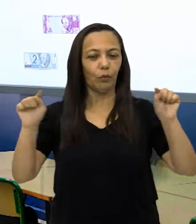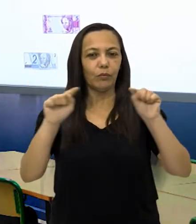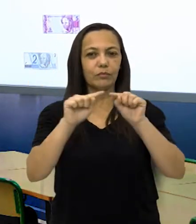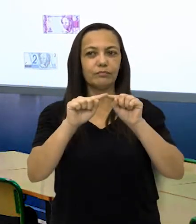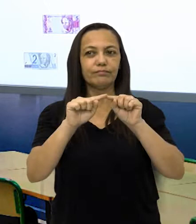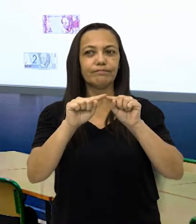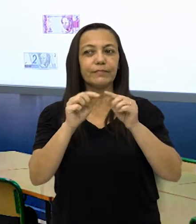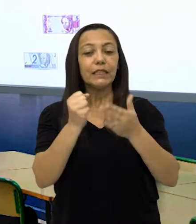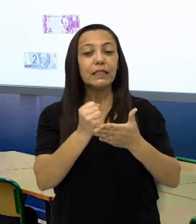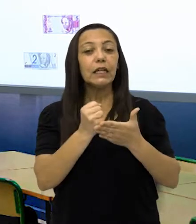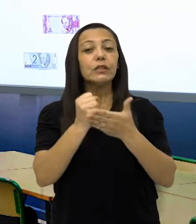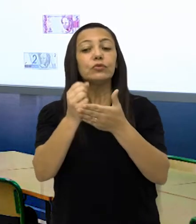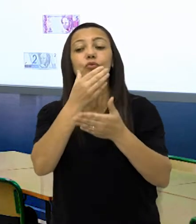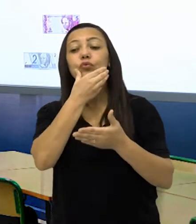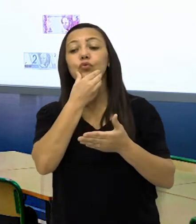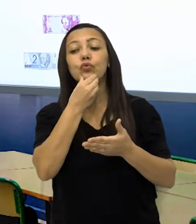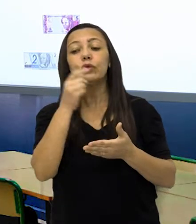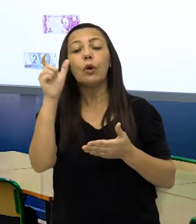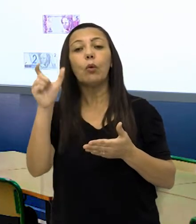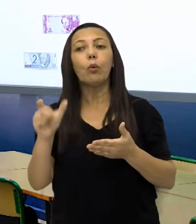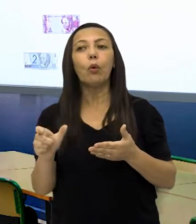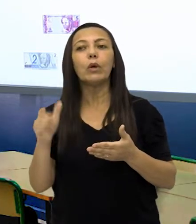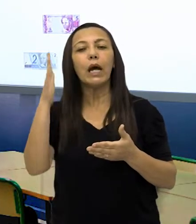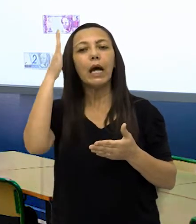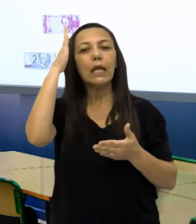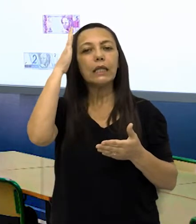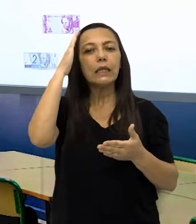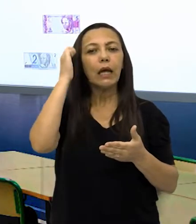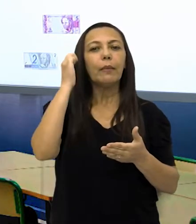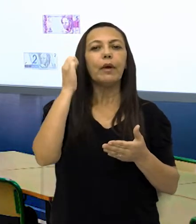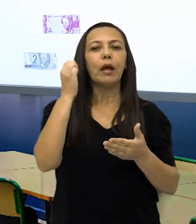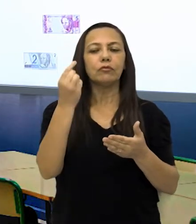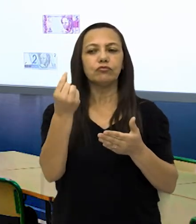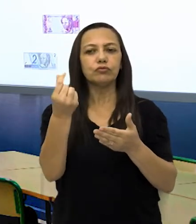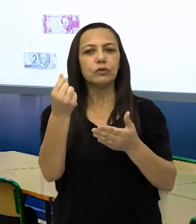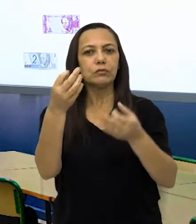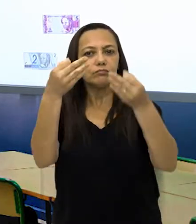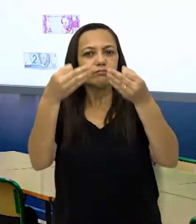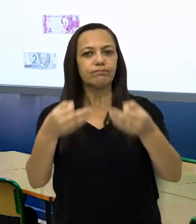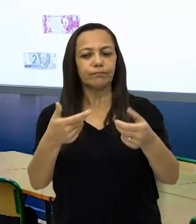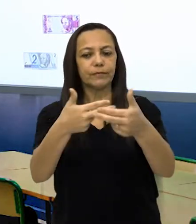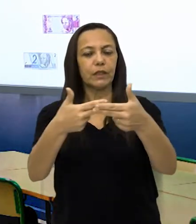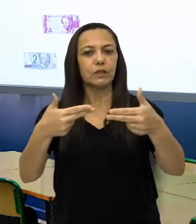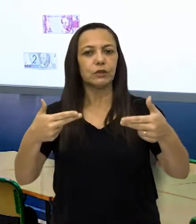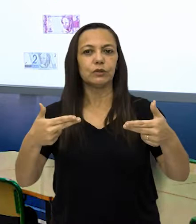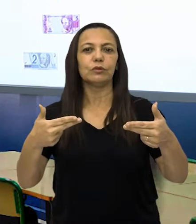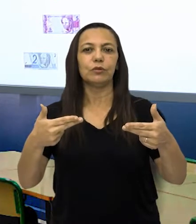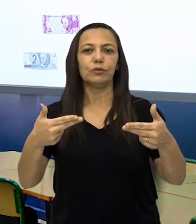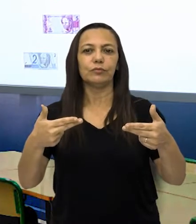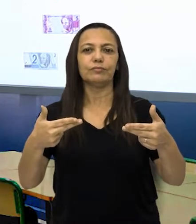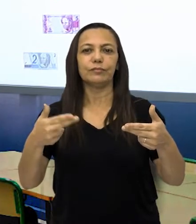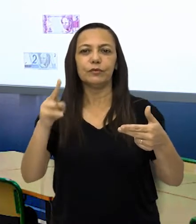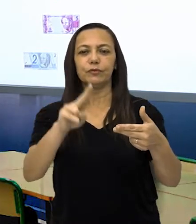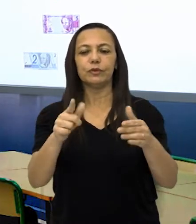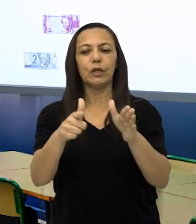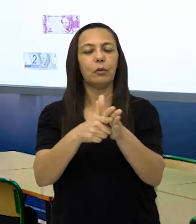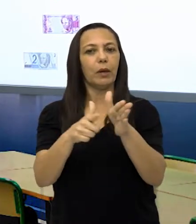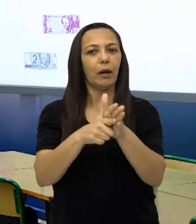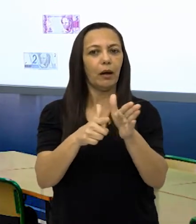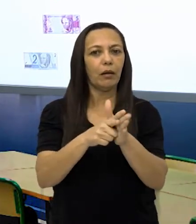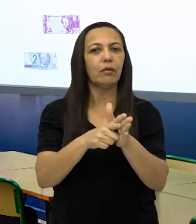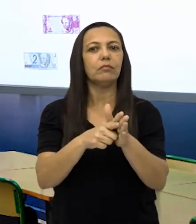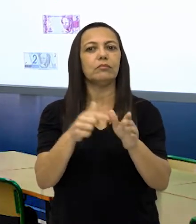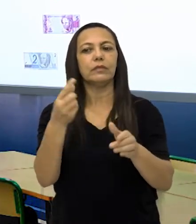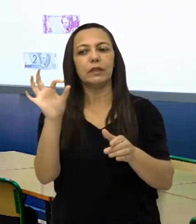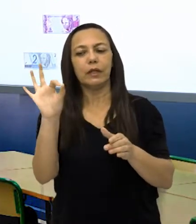e ajude Leonardo a relacionar os produtos aos seus valores com as cédulas e as moedas. Temos